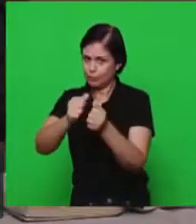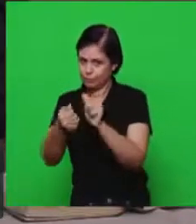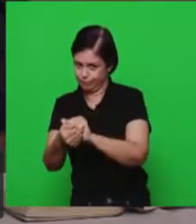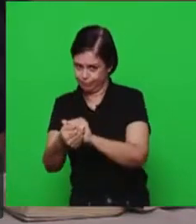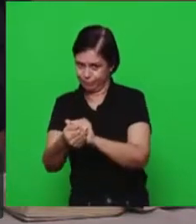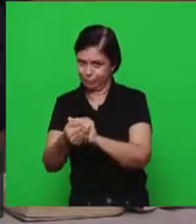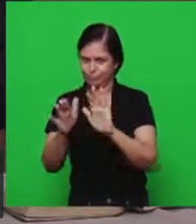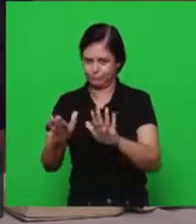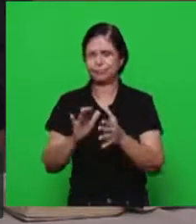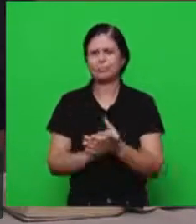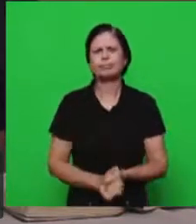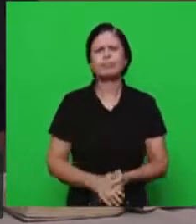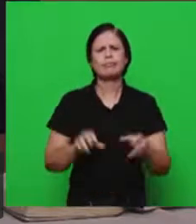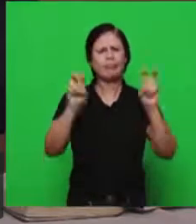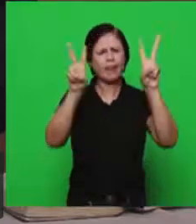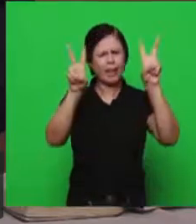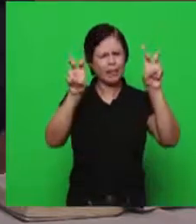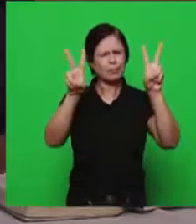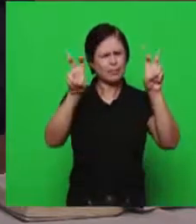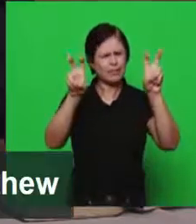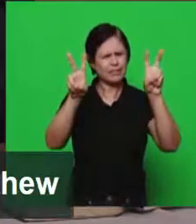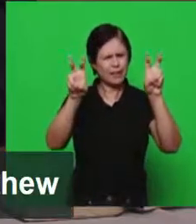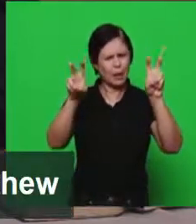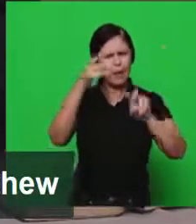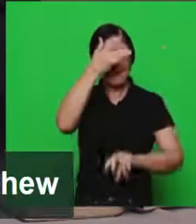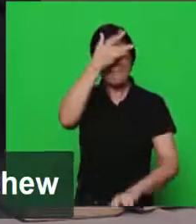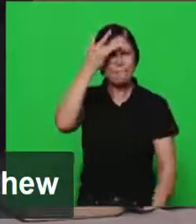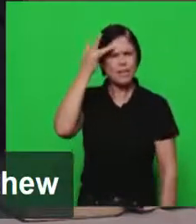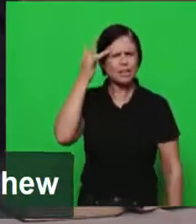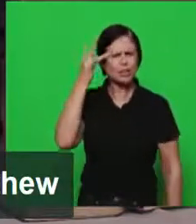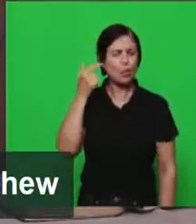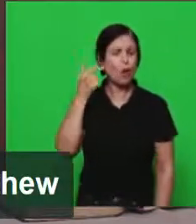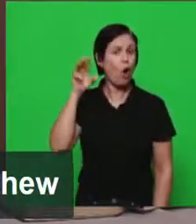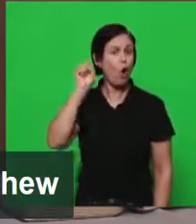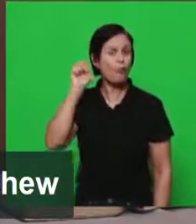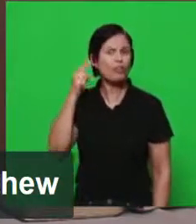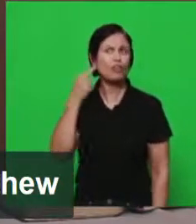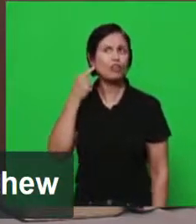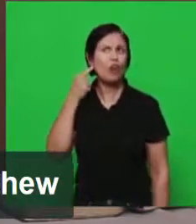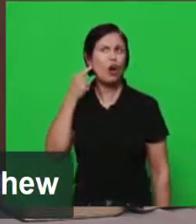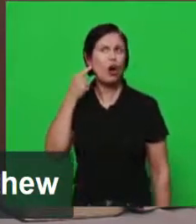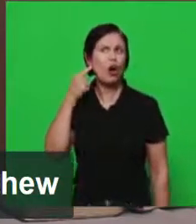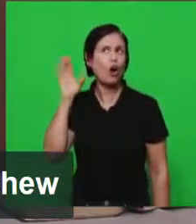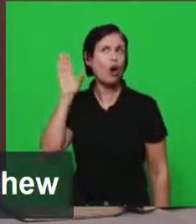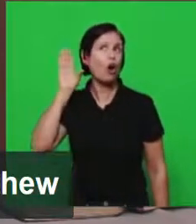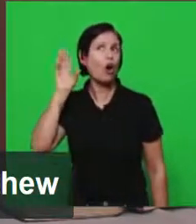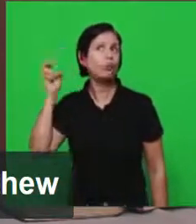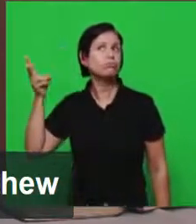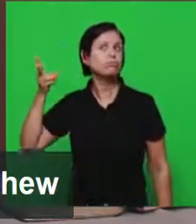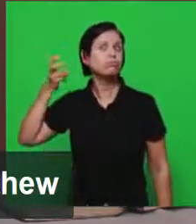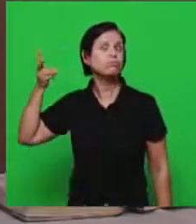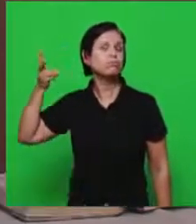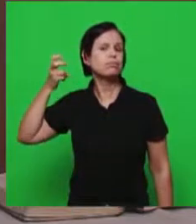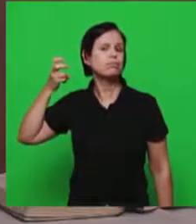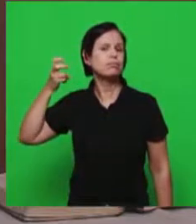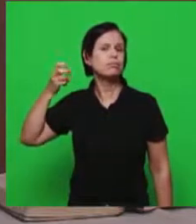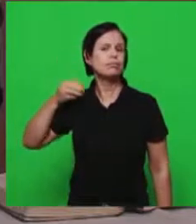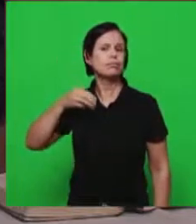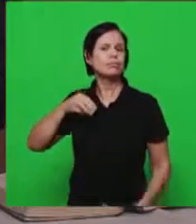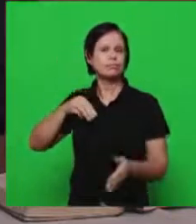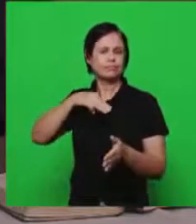tem ouvidos para ouvir ouça citado no verso 9 do capítulo 13 do livro de Mateus